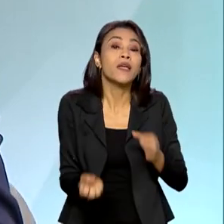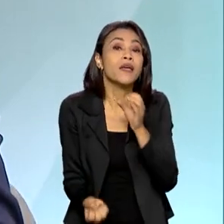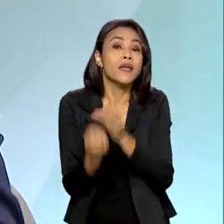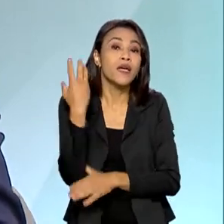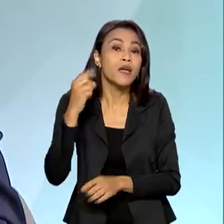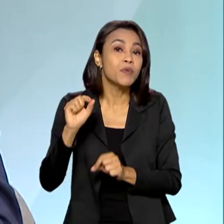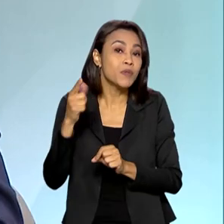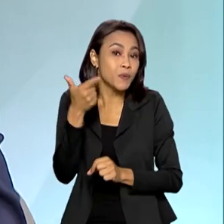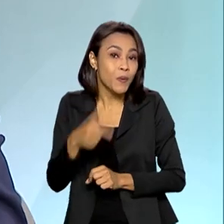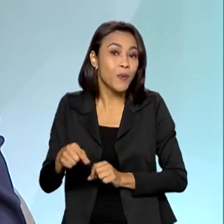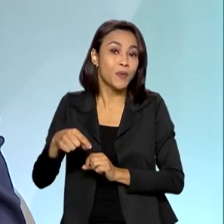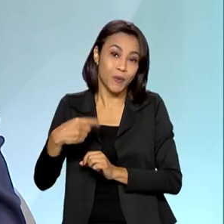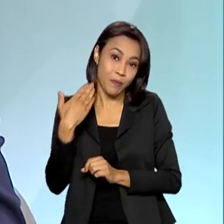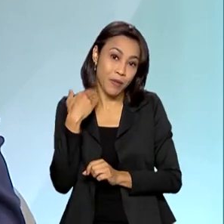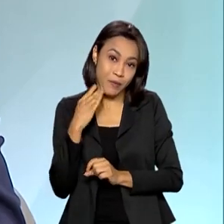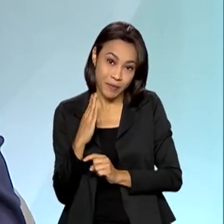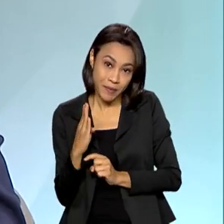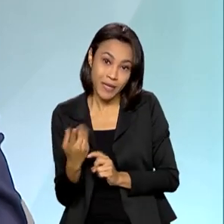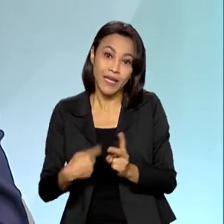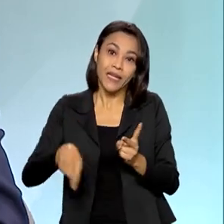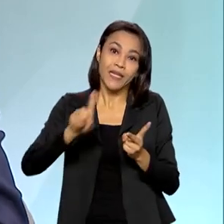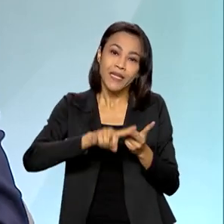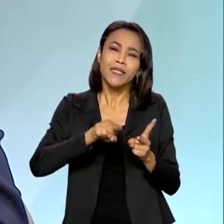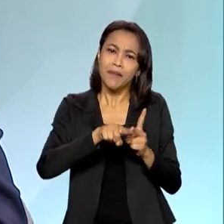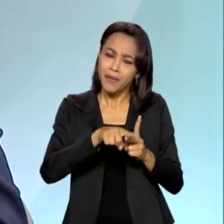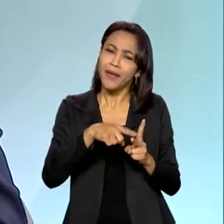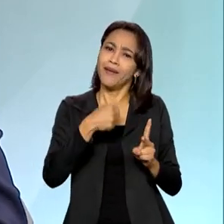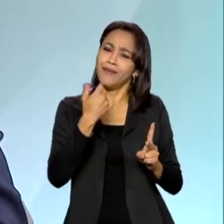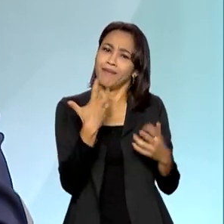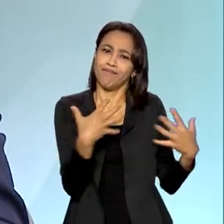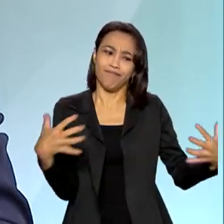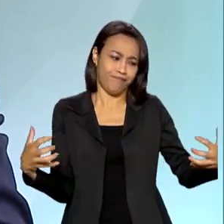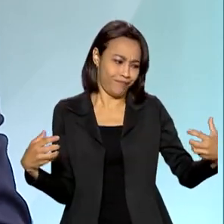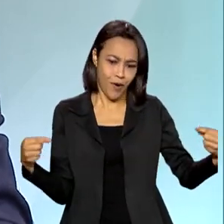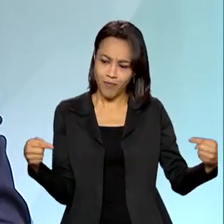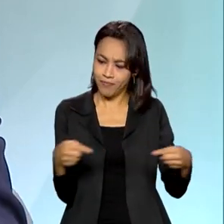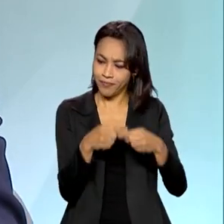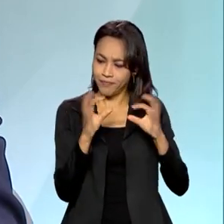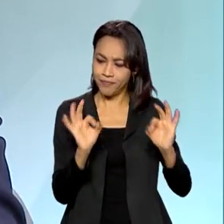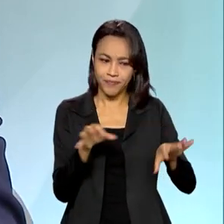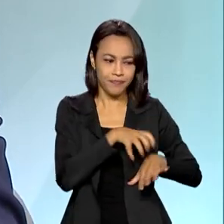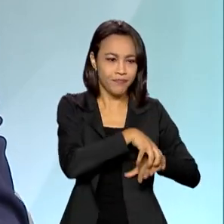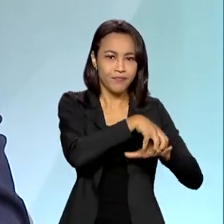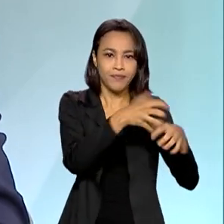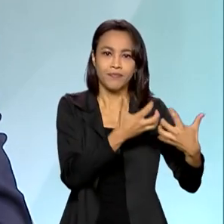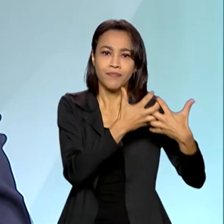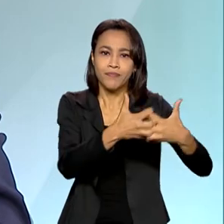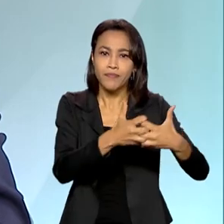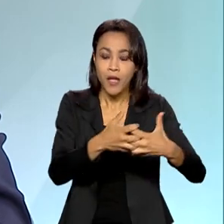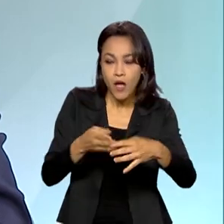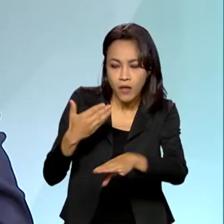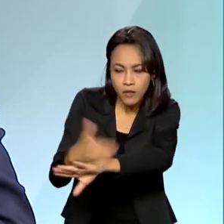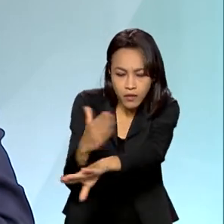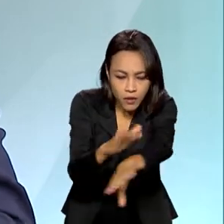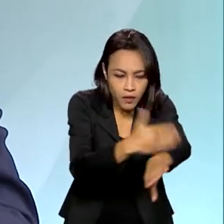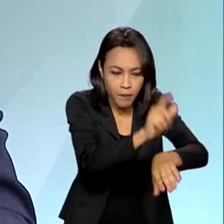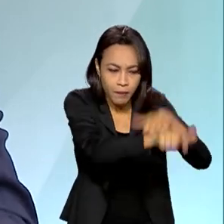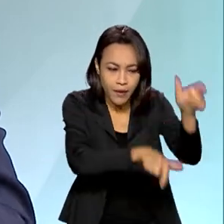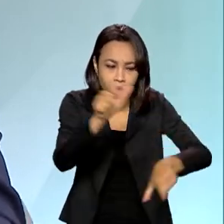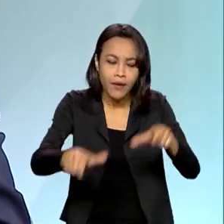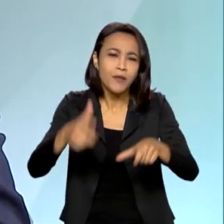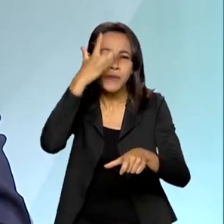para elas. E a Carreta abraçou isso também. A ideia é formar entre pequenos agricultores e pequenas